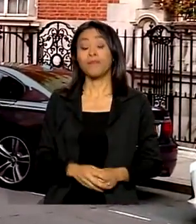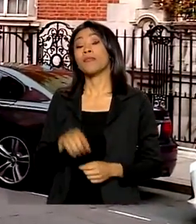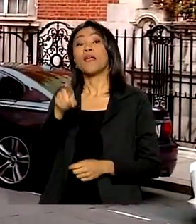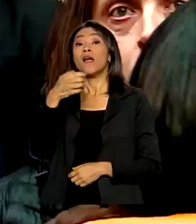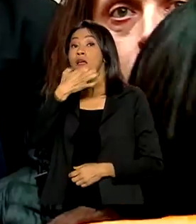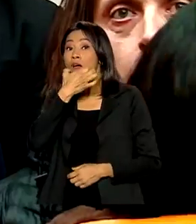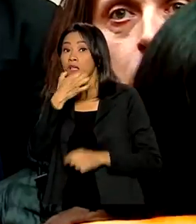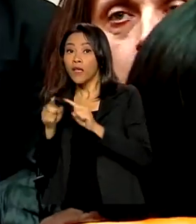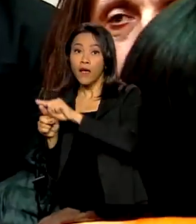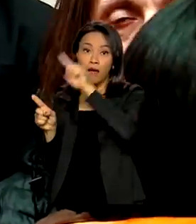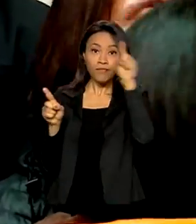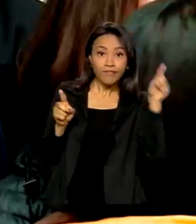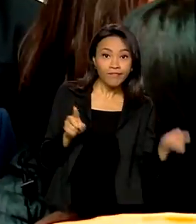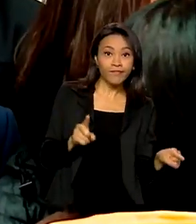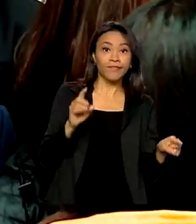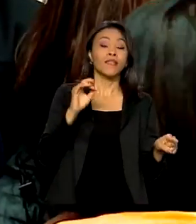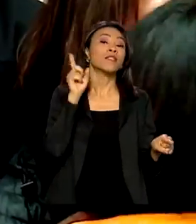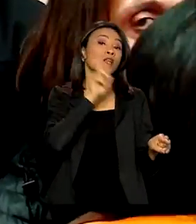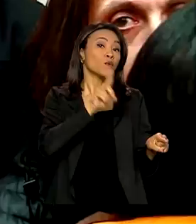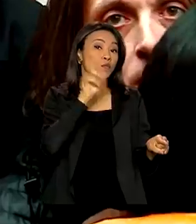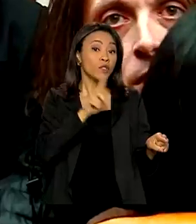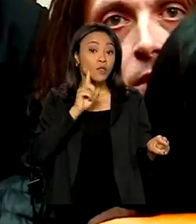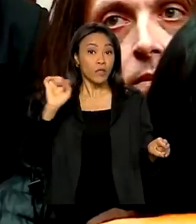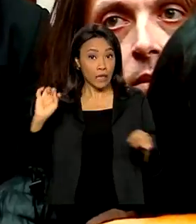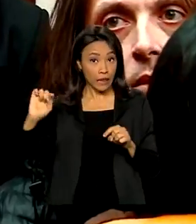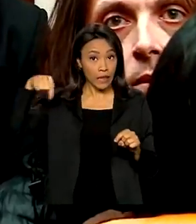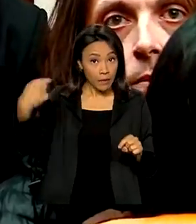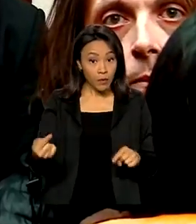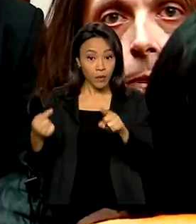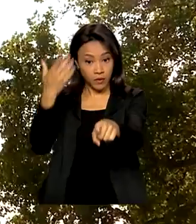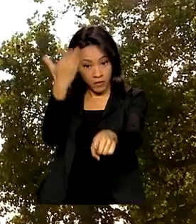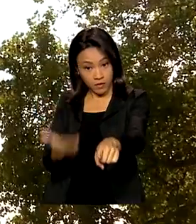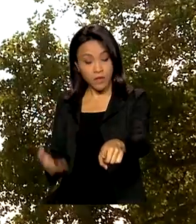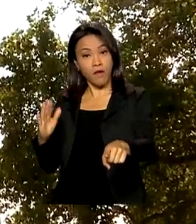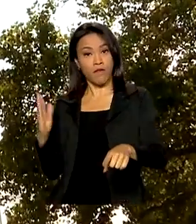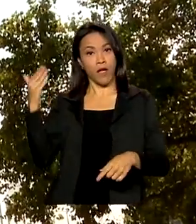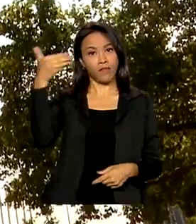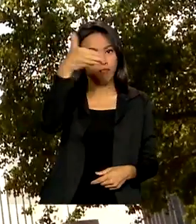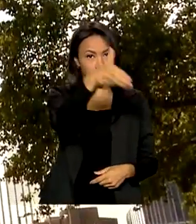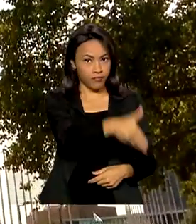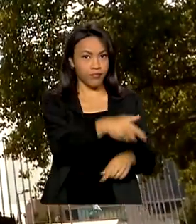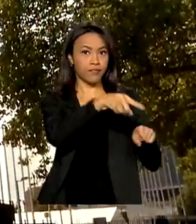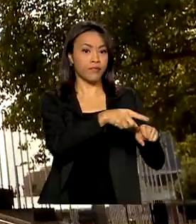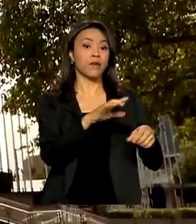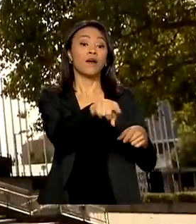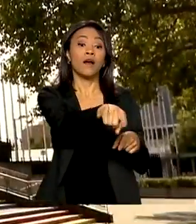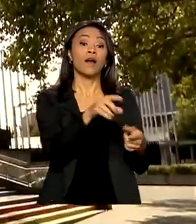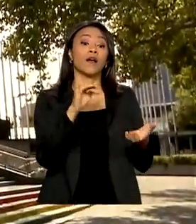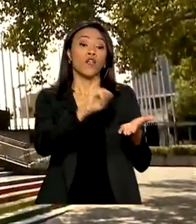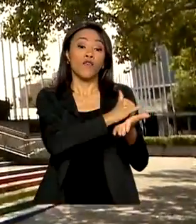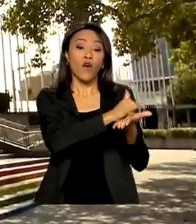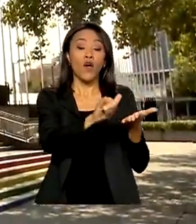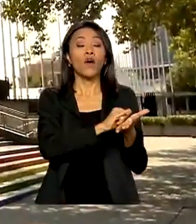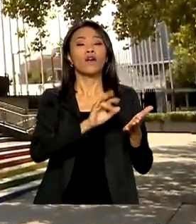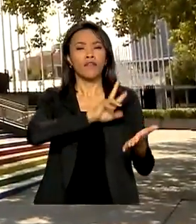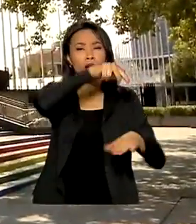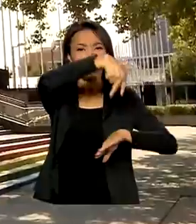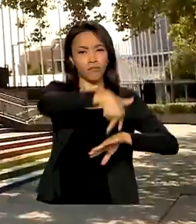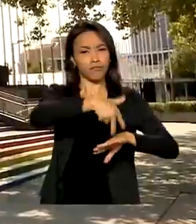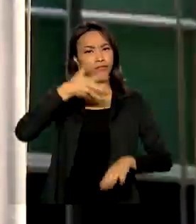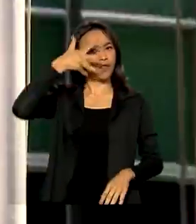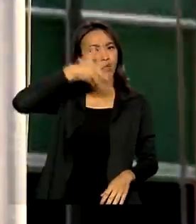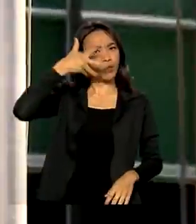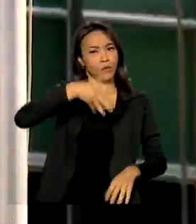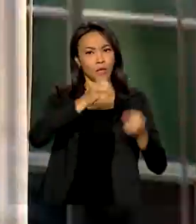Unidos. No dia seguinte, Jair Bolsonaro segue para Nova York, onde irá discursar na abertura da Assembleia Geral da